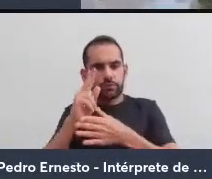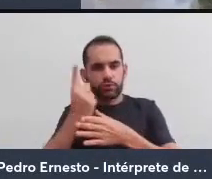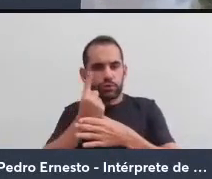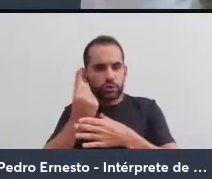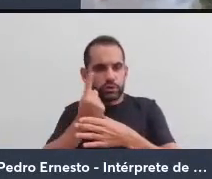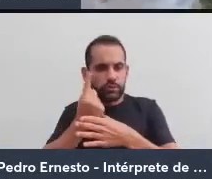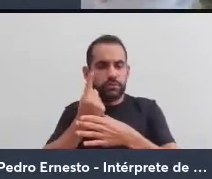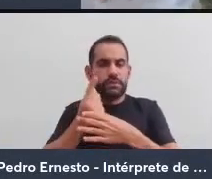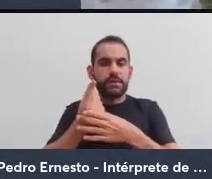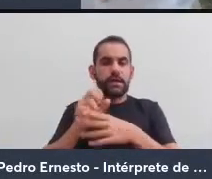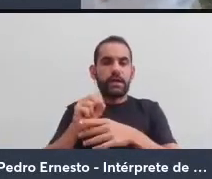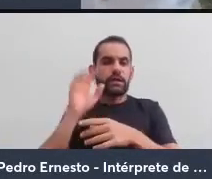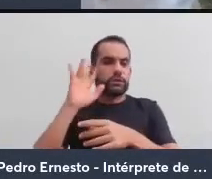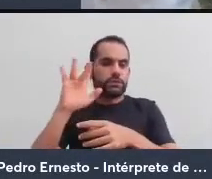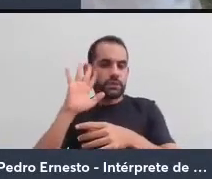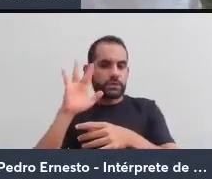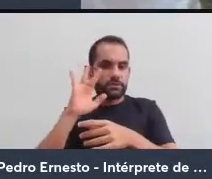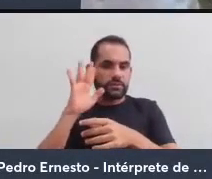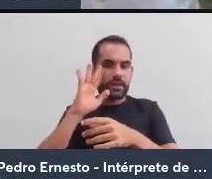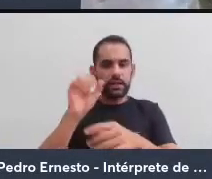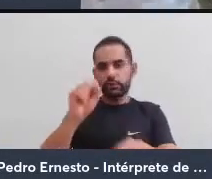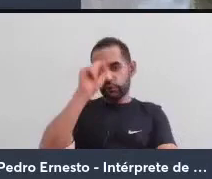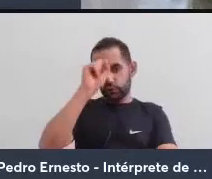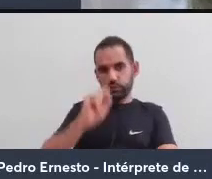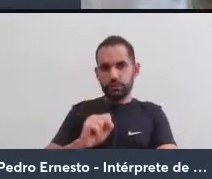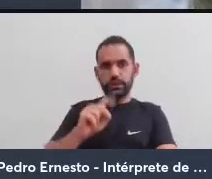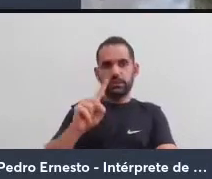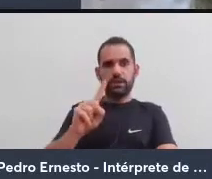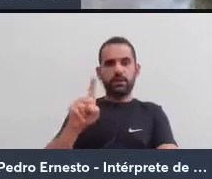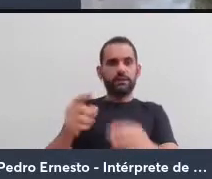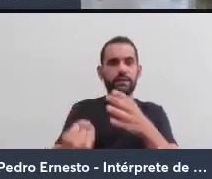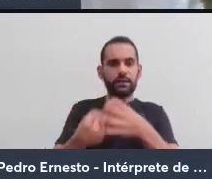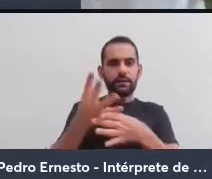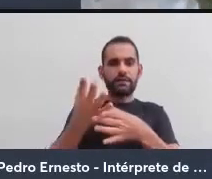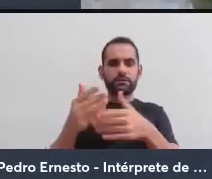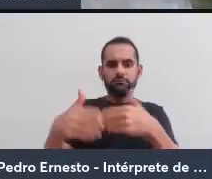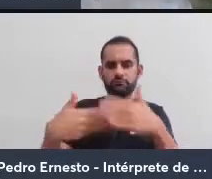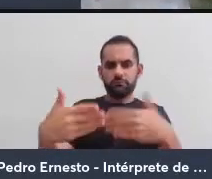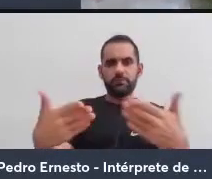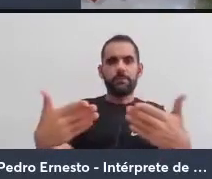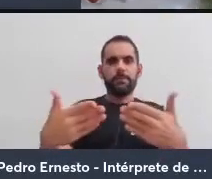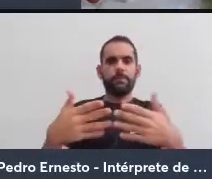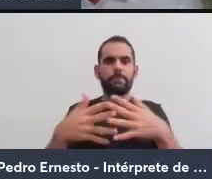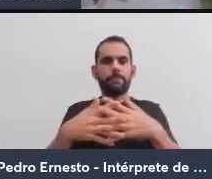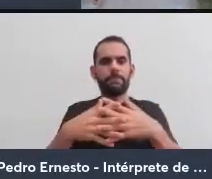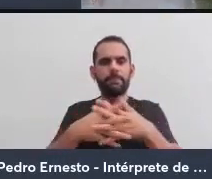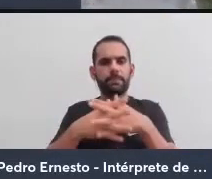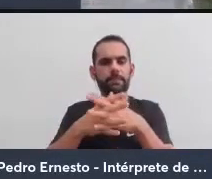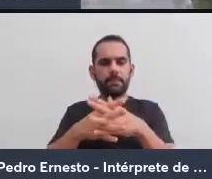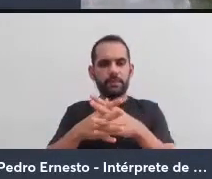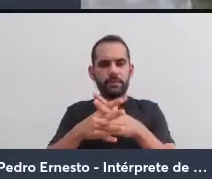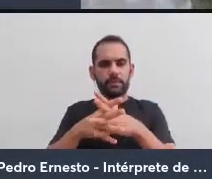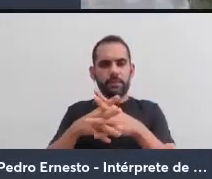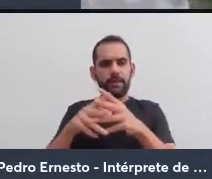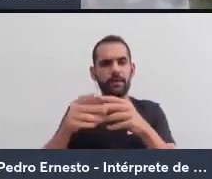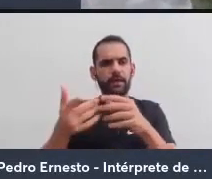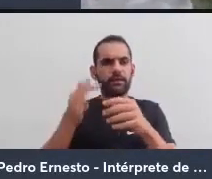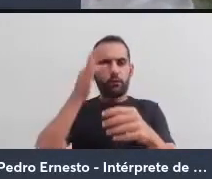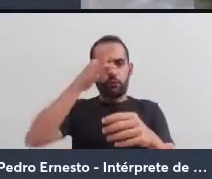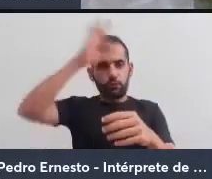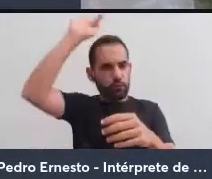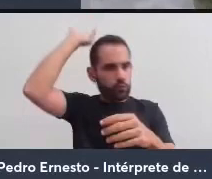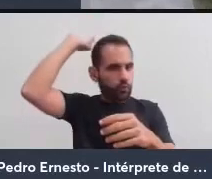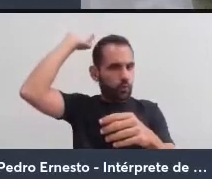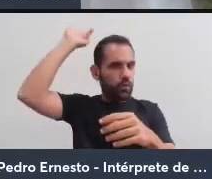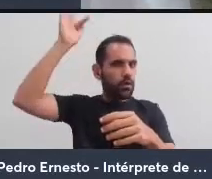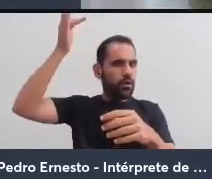subjetividade, o sujeito que se constrói a si mesmo na direção daquilo que Michel Foucault chamou de